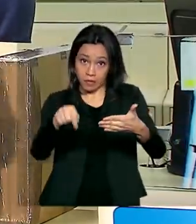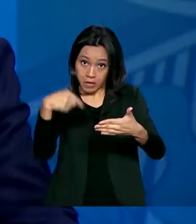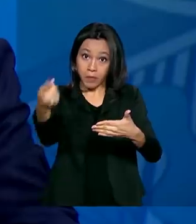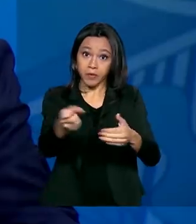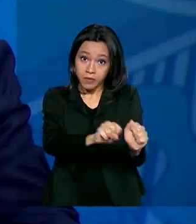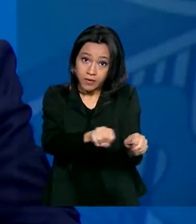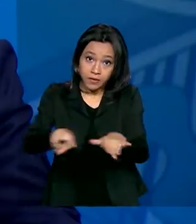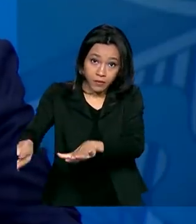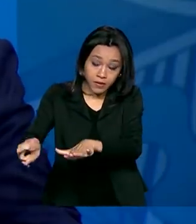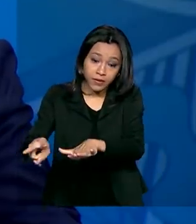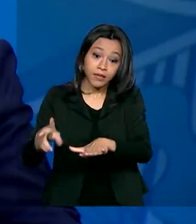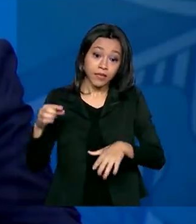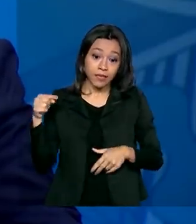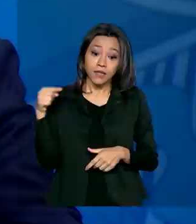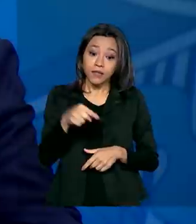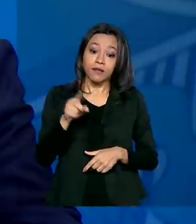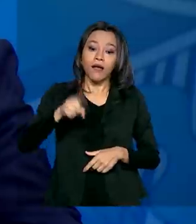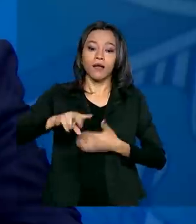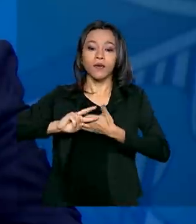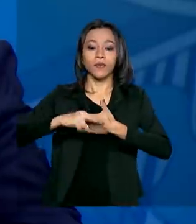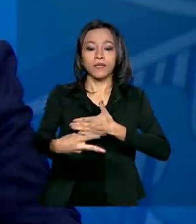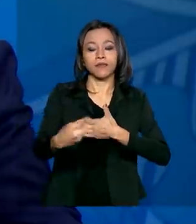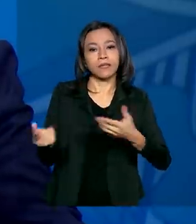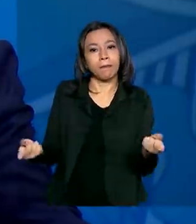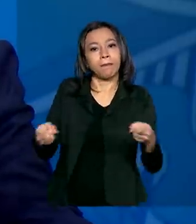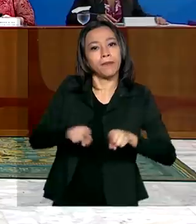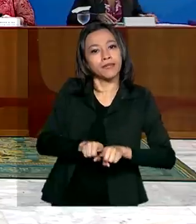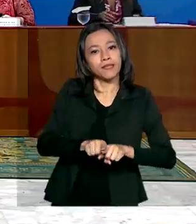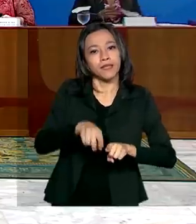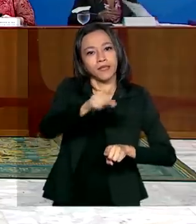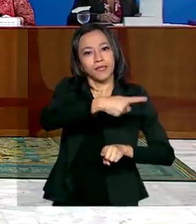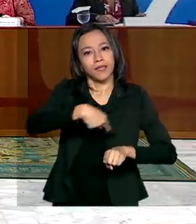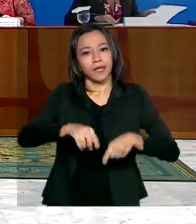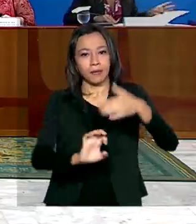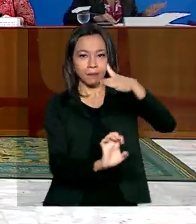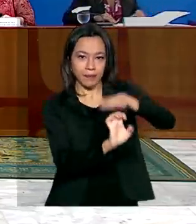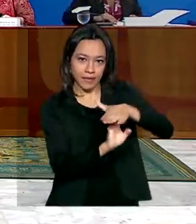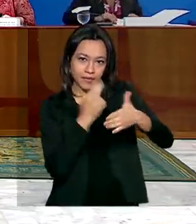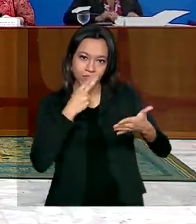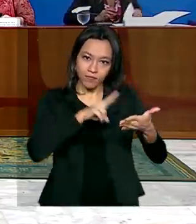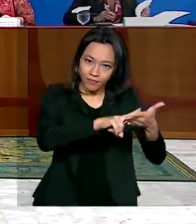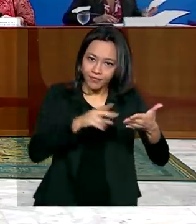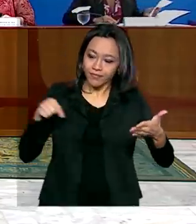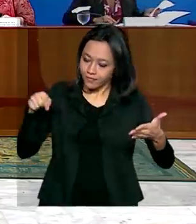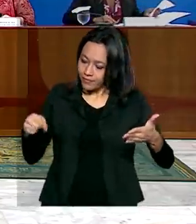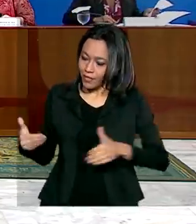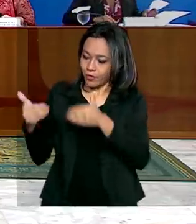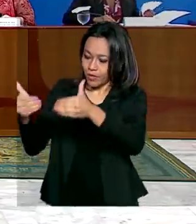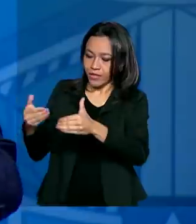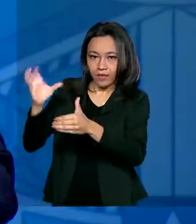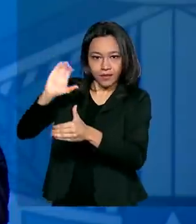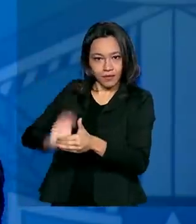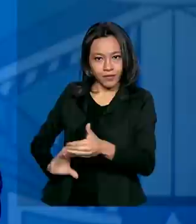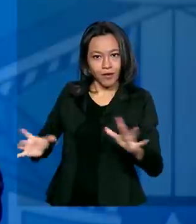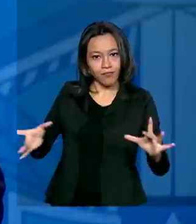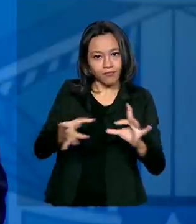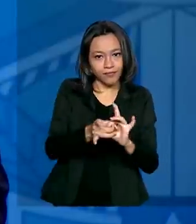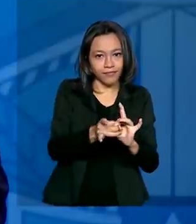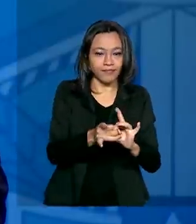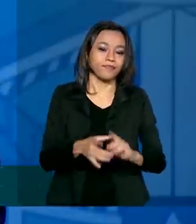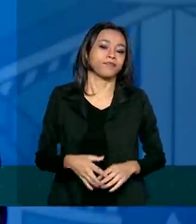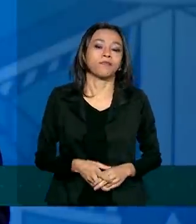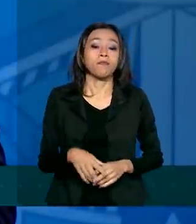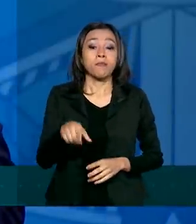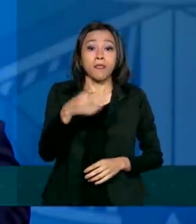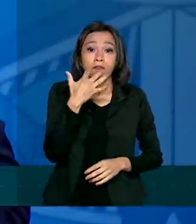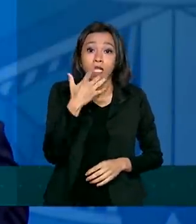que vem. A iniciativa é fruto de uma parceria entre a empresa estatal e o Ministério da Cidadania. E os funcionários